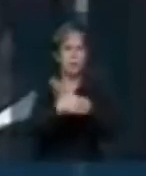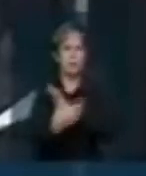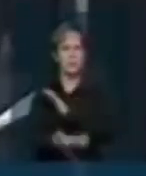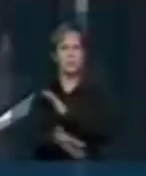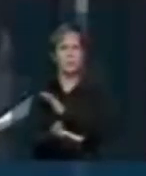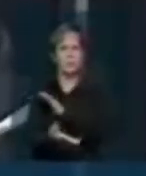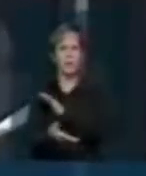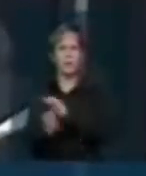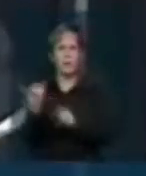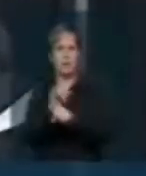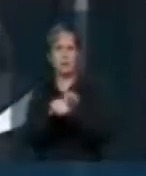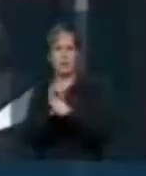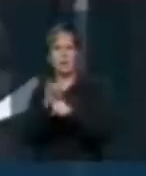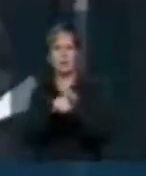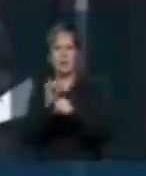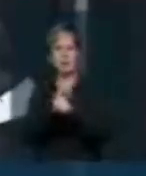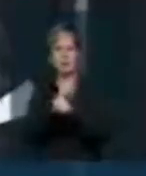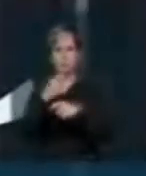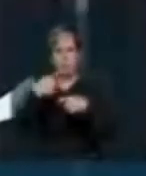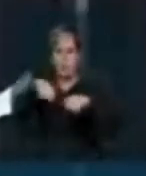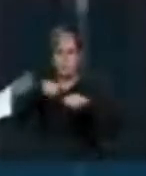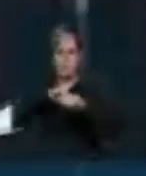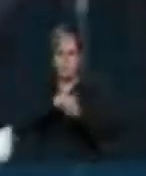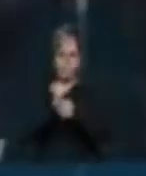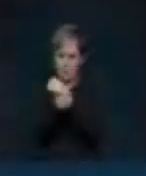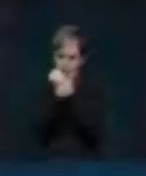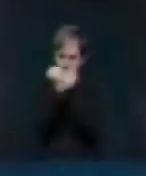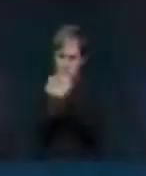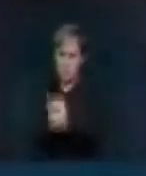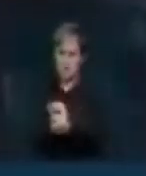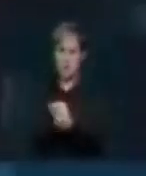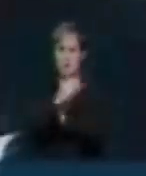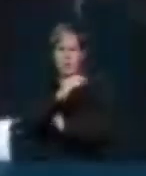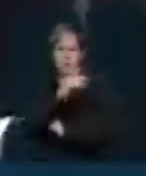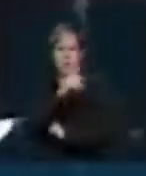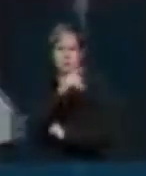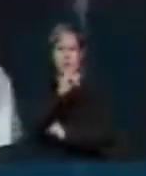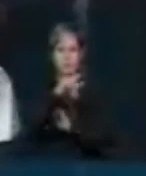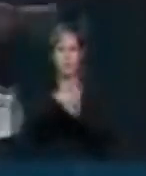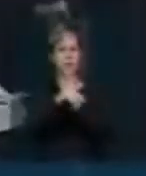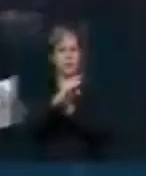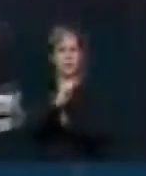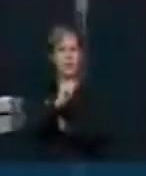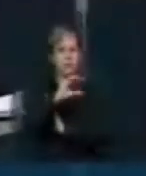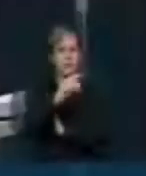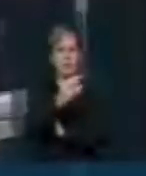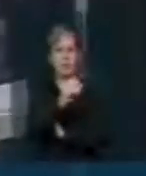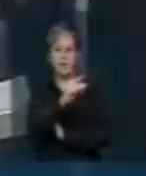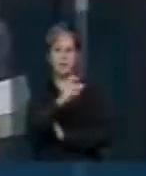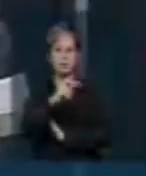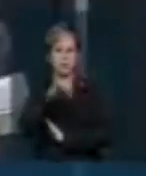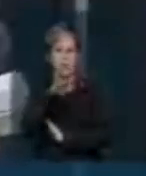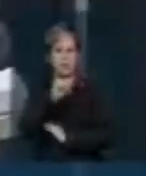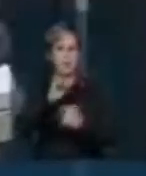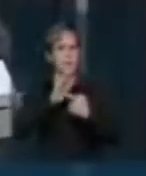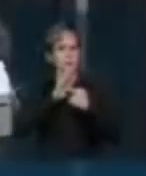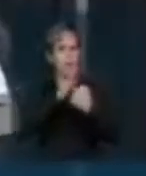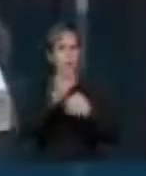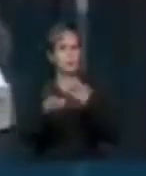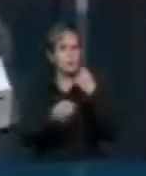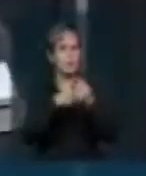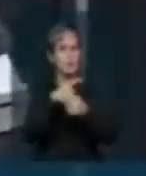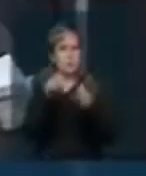estrutura que nos aprisiona e a CPI do Cachoeira está dando o tom dessa estrutura corrupta, Sr.